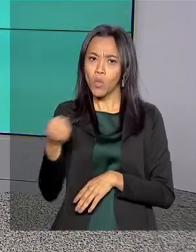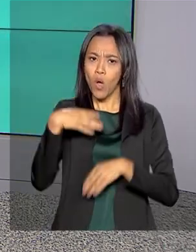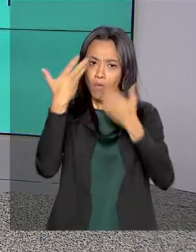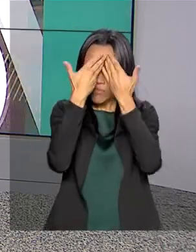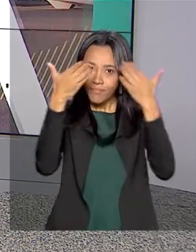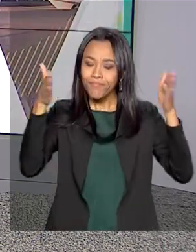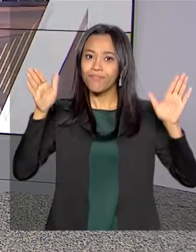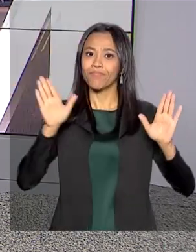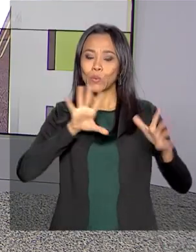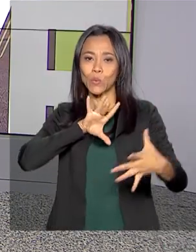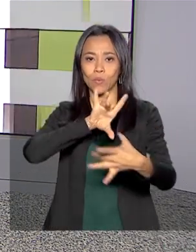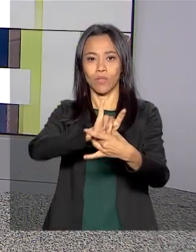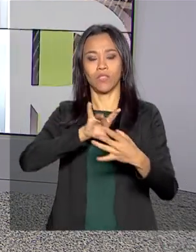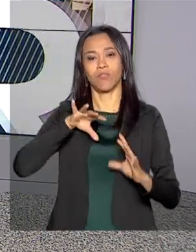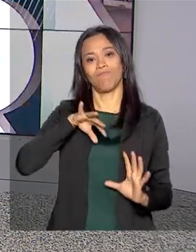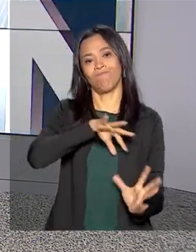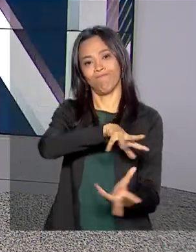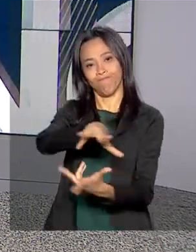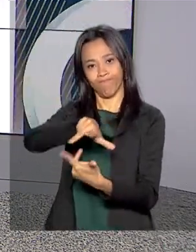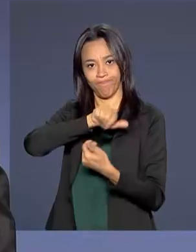país no cenário internacional.